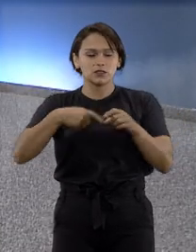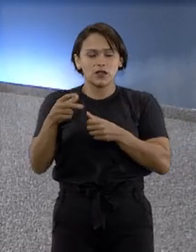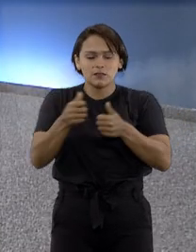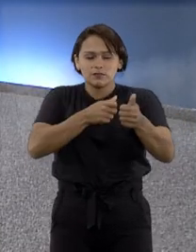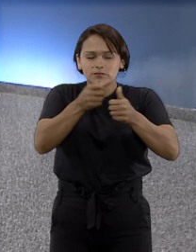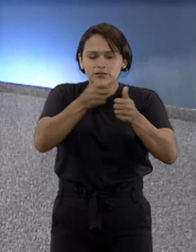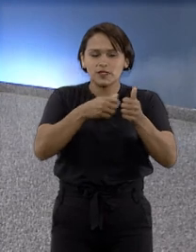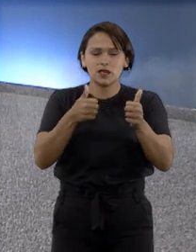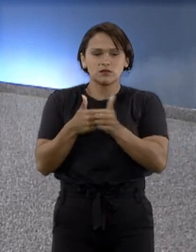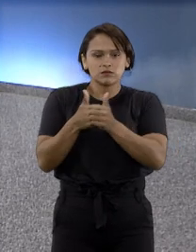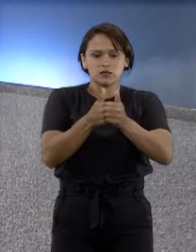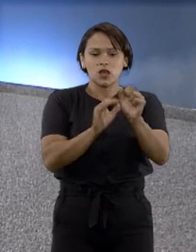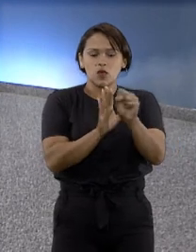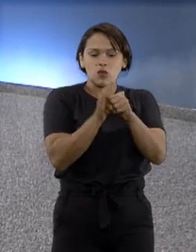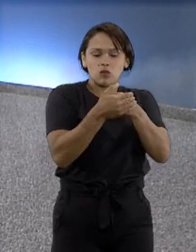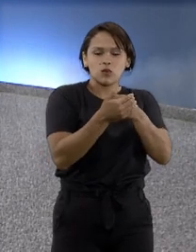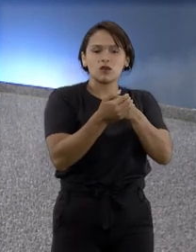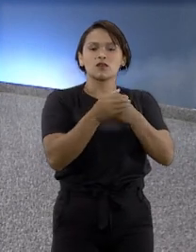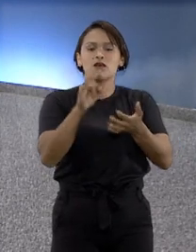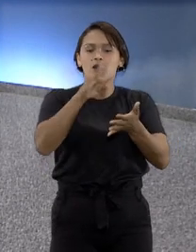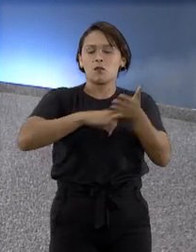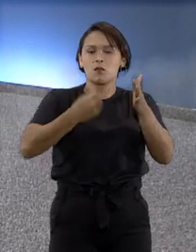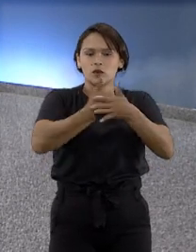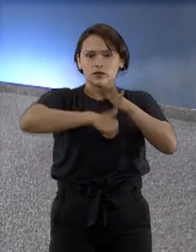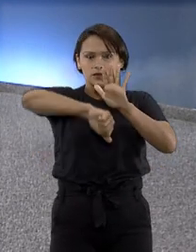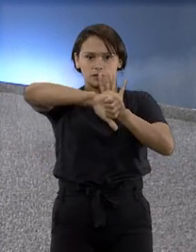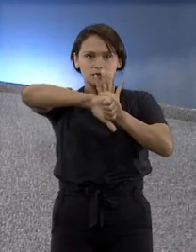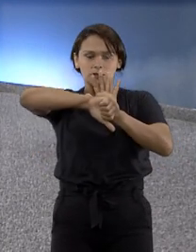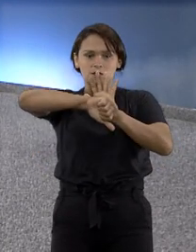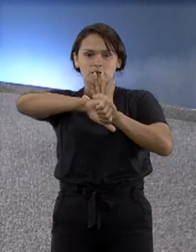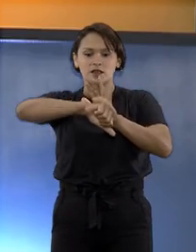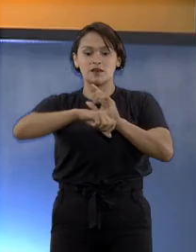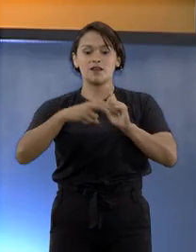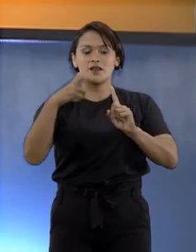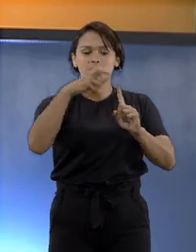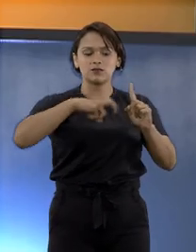ser manipulado para preservar as provas do ato criminoso.